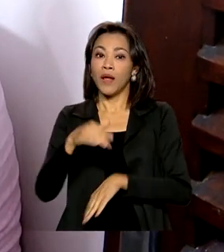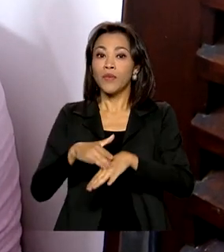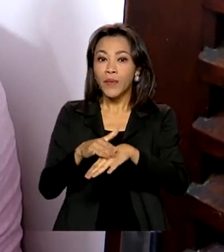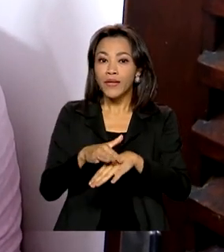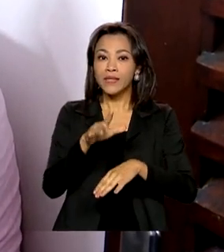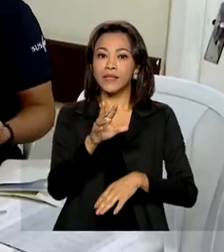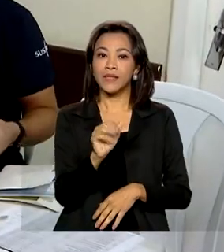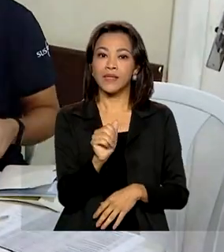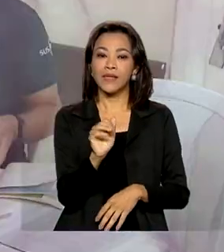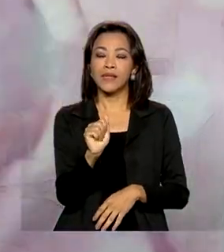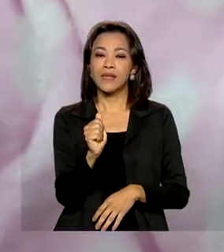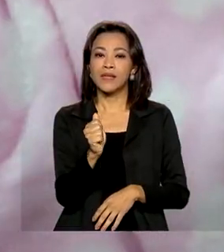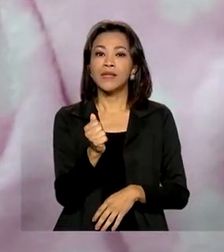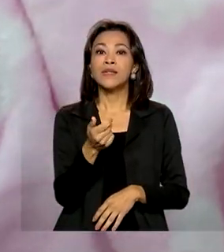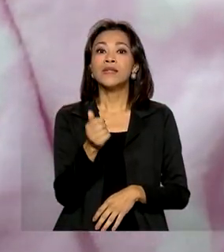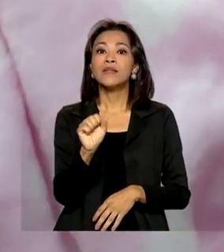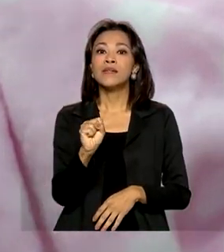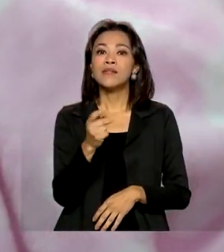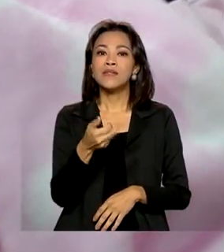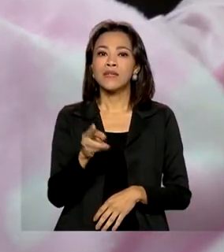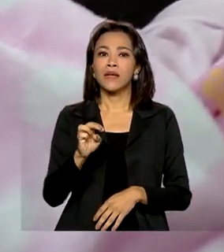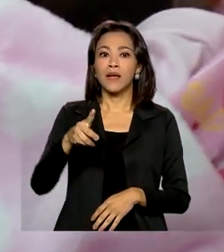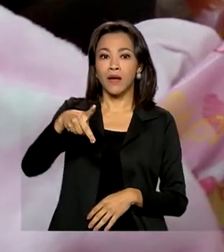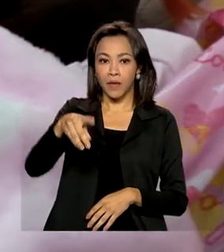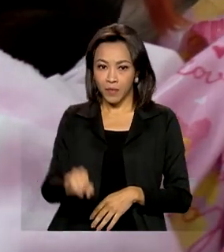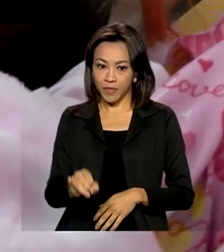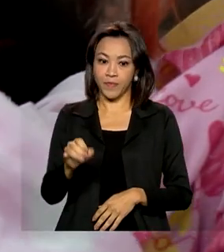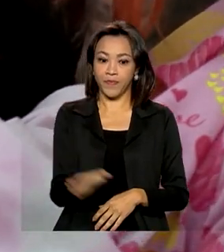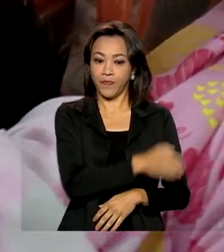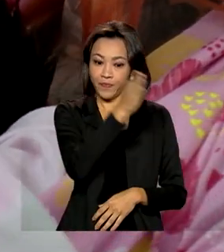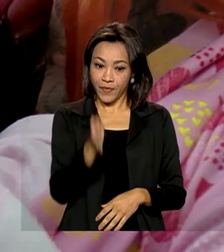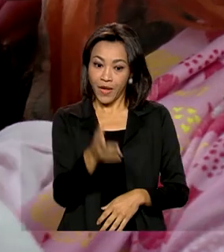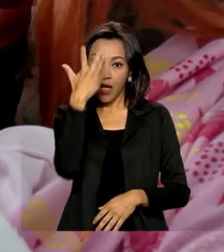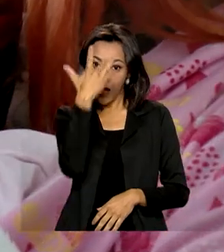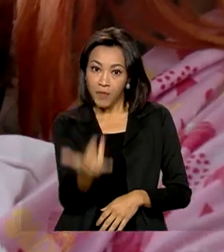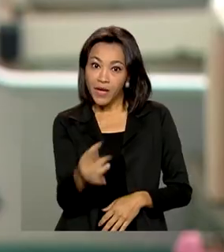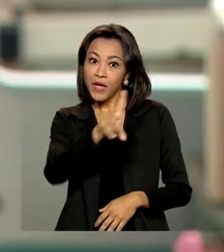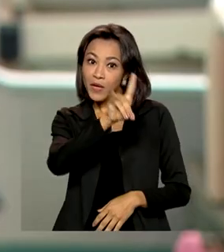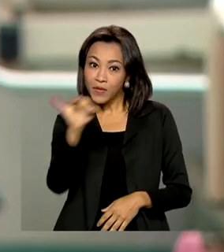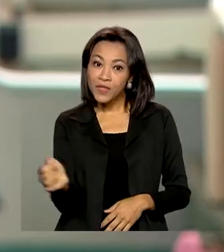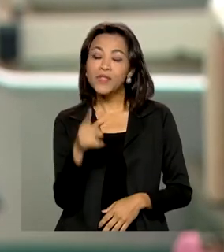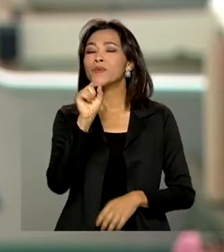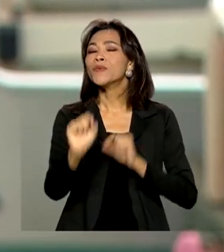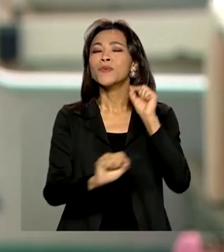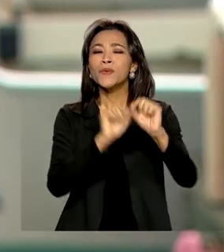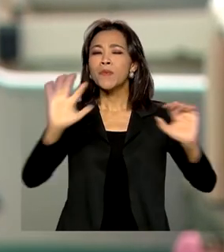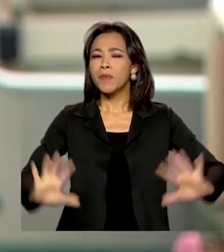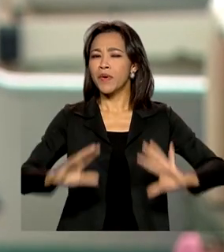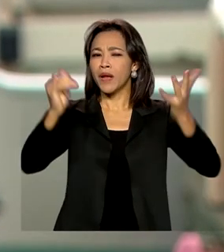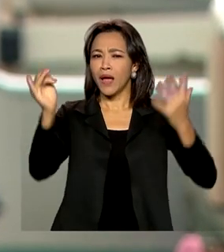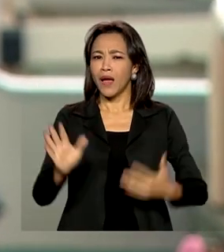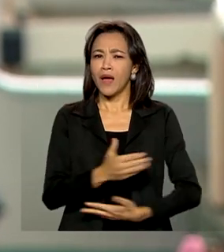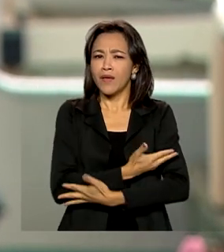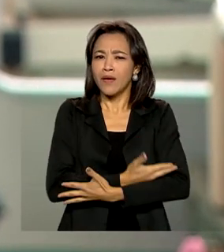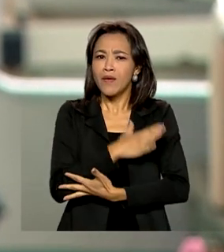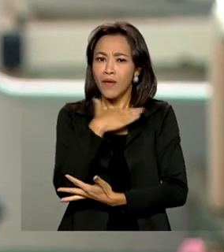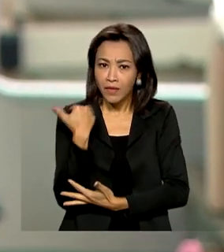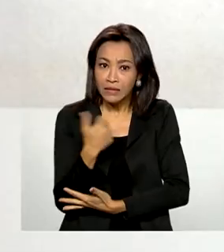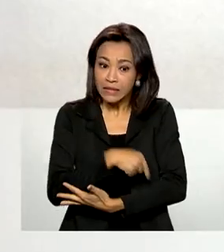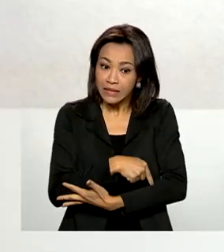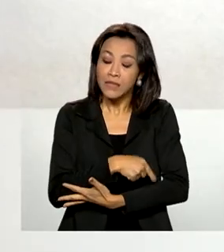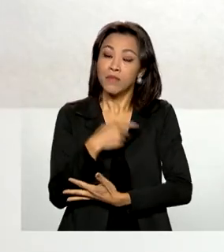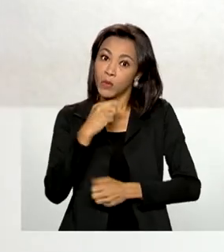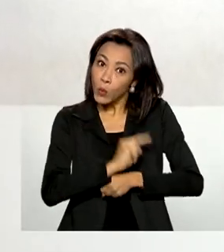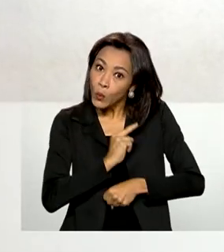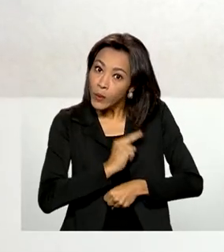imunização. E amanhã é dia nacional de redução da mortalidade materna. Uma data importante para reforçar os cuidados